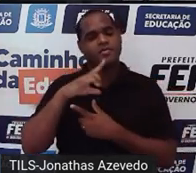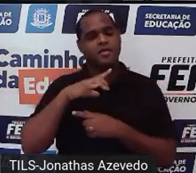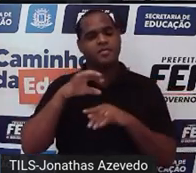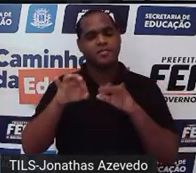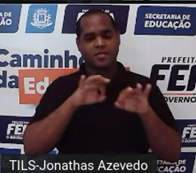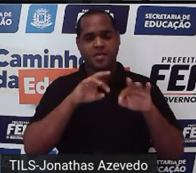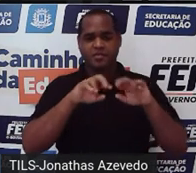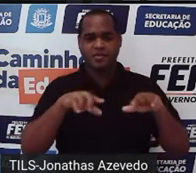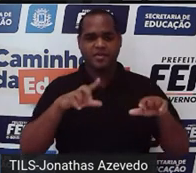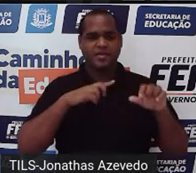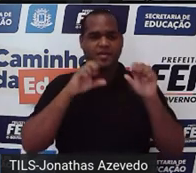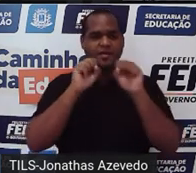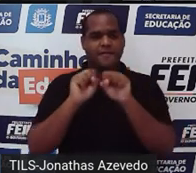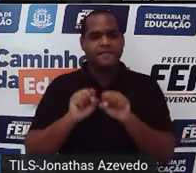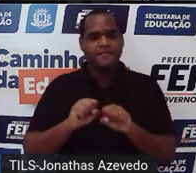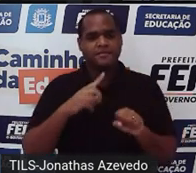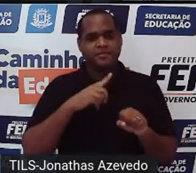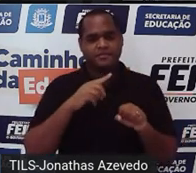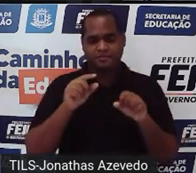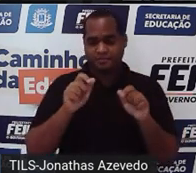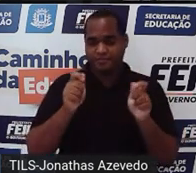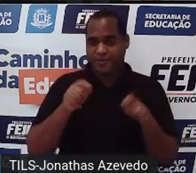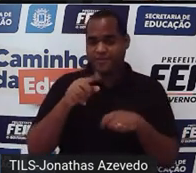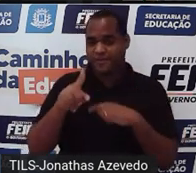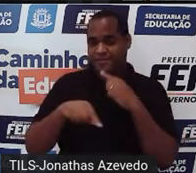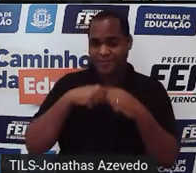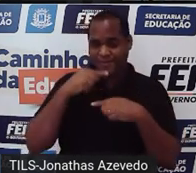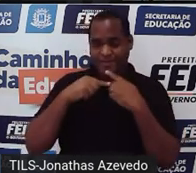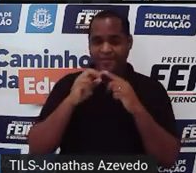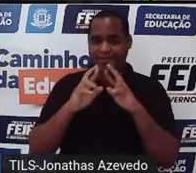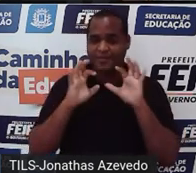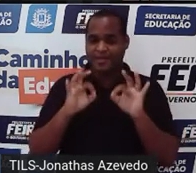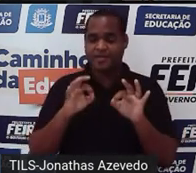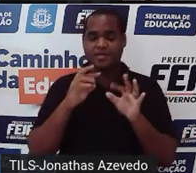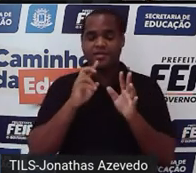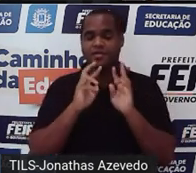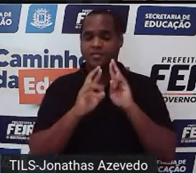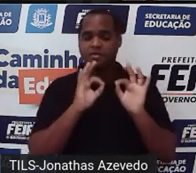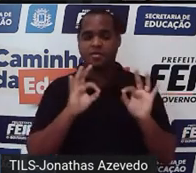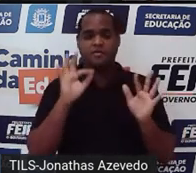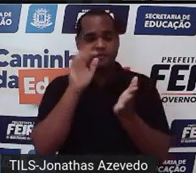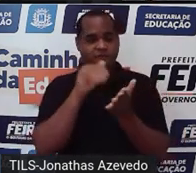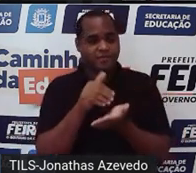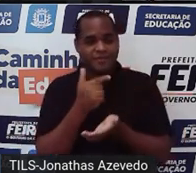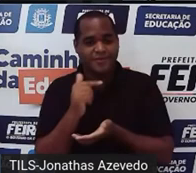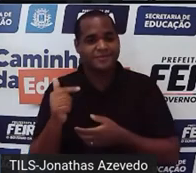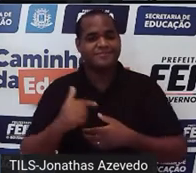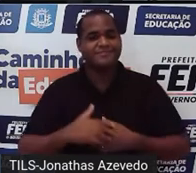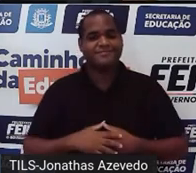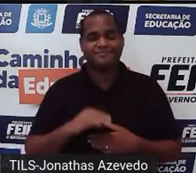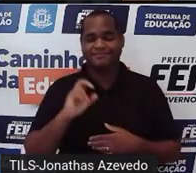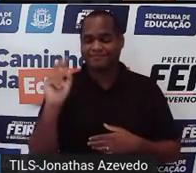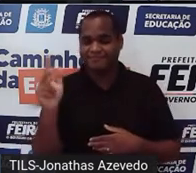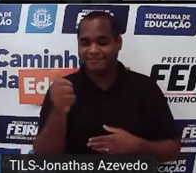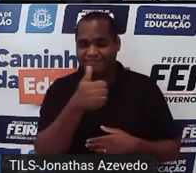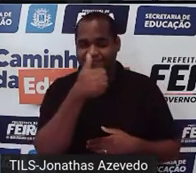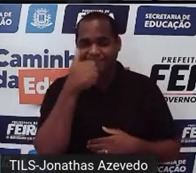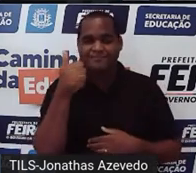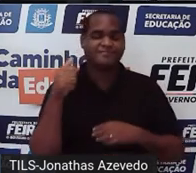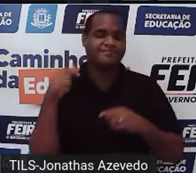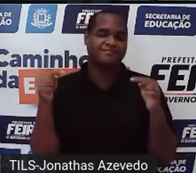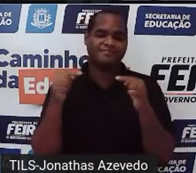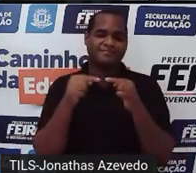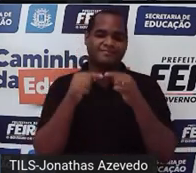o sistema então por isso que você não consegue escrever a solução porque são infinitas tá bom beleza então